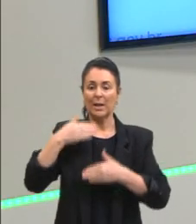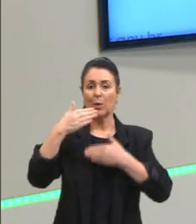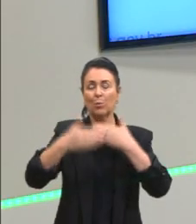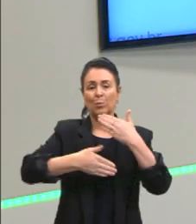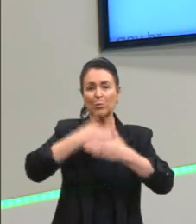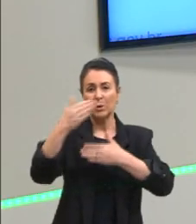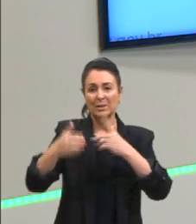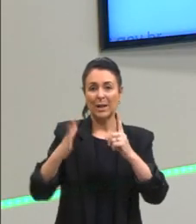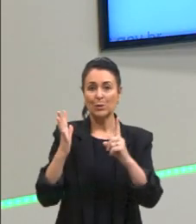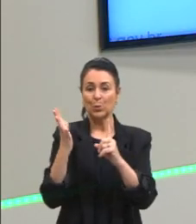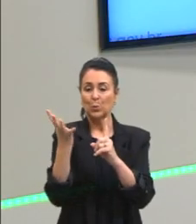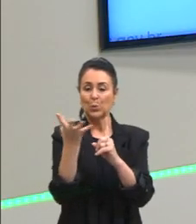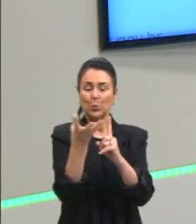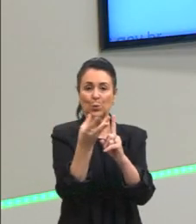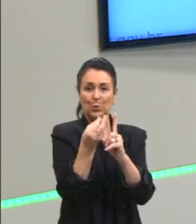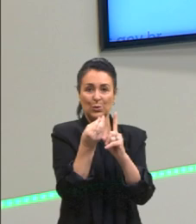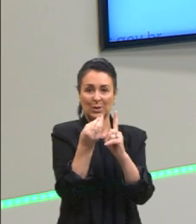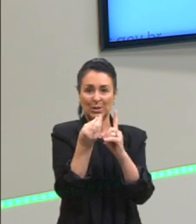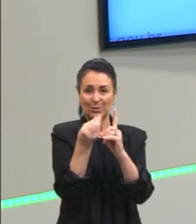fazia.